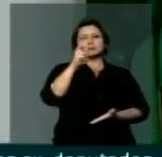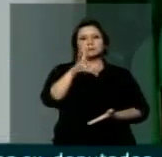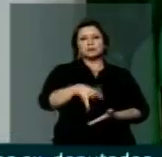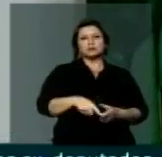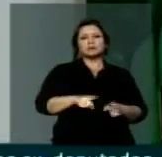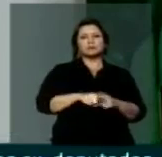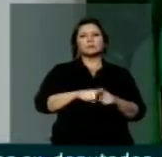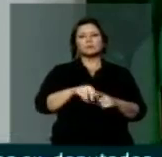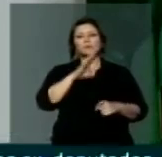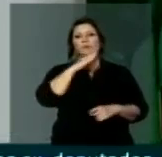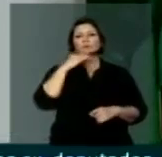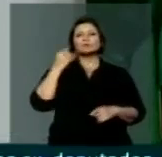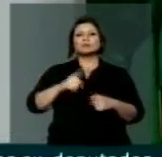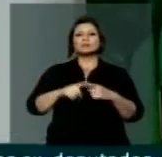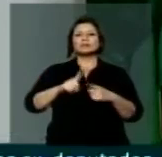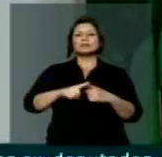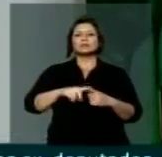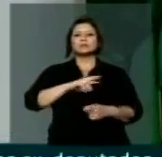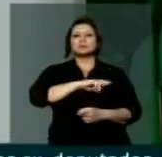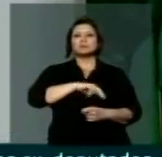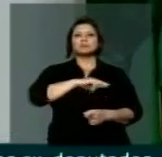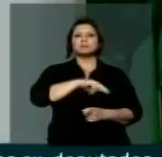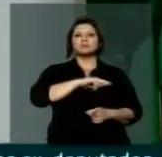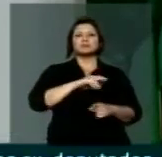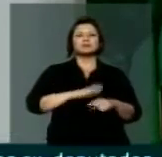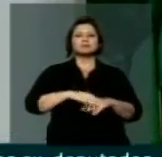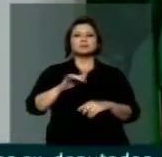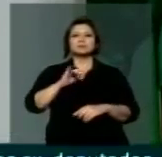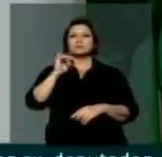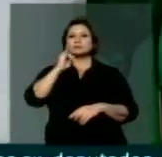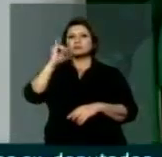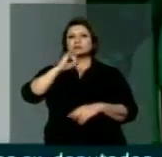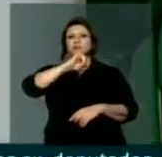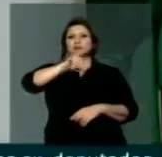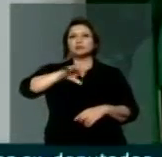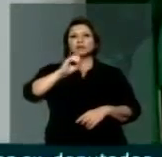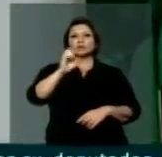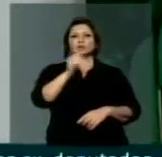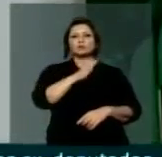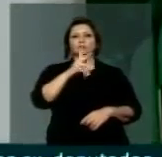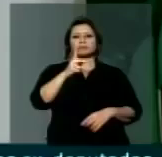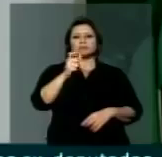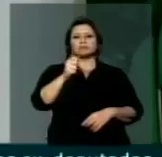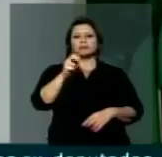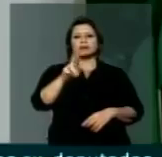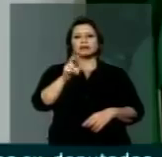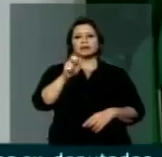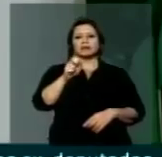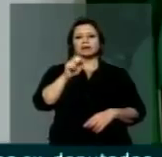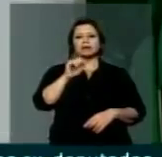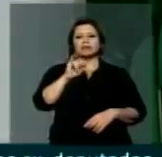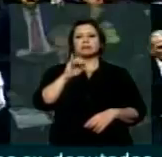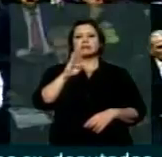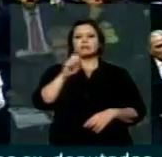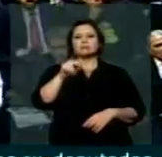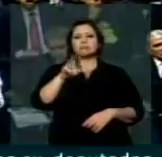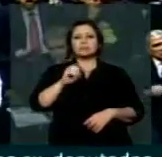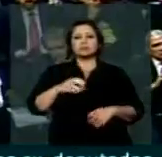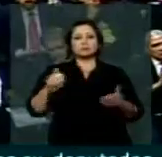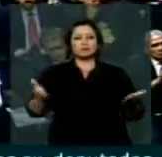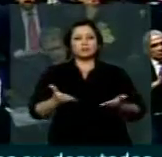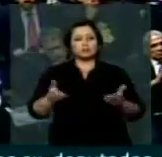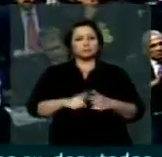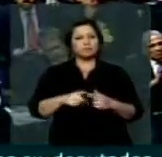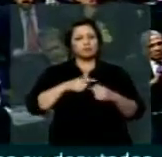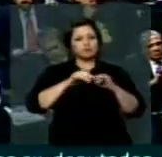um grande poeta, um grande repentista, um dos maiores desse país, João Paraibano. E eu quero registrar aqui,